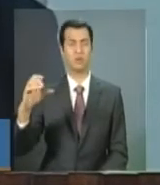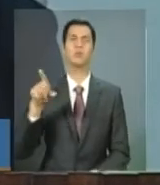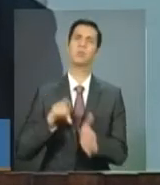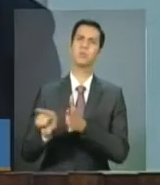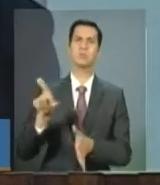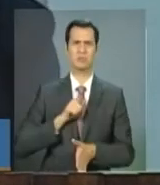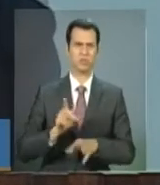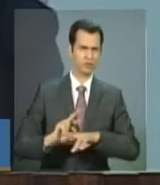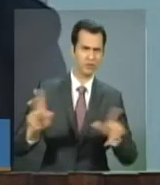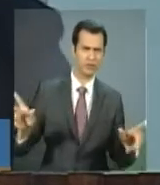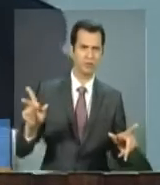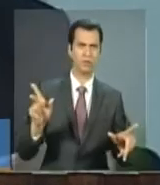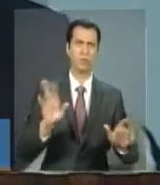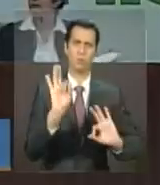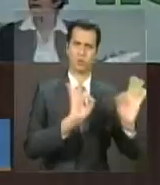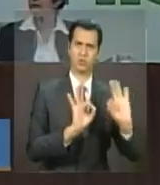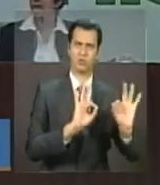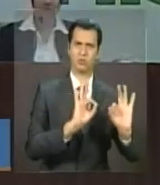Miséria.